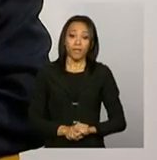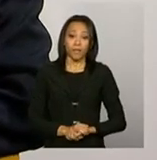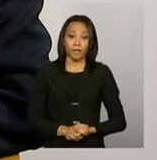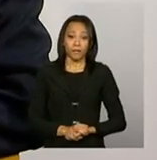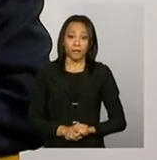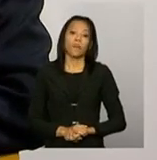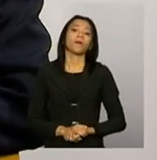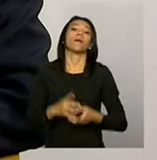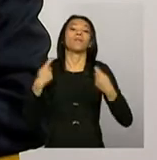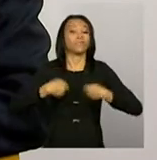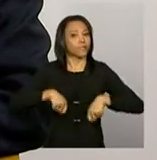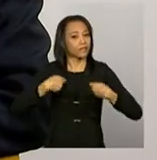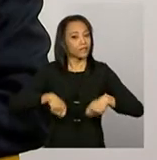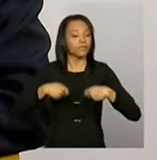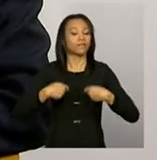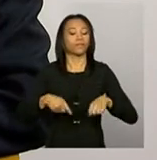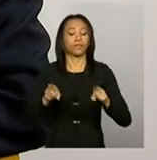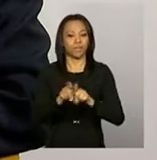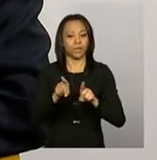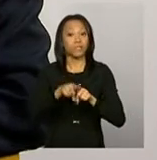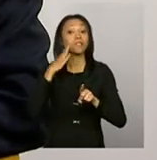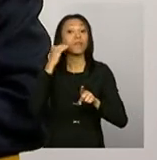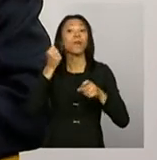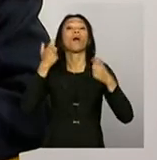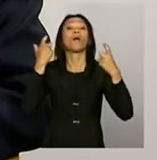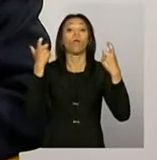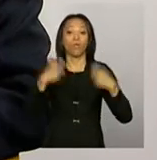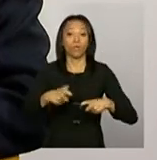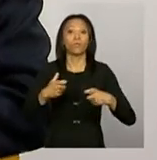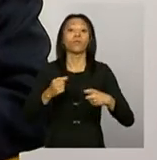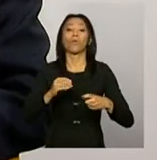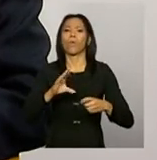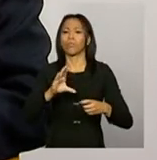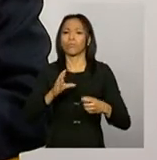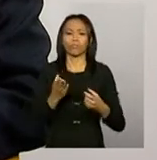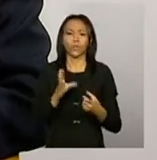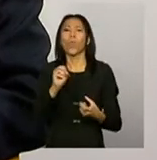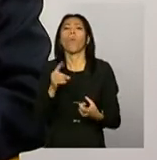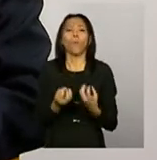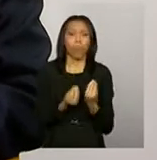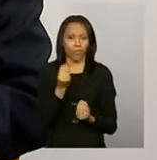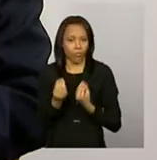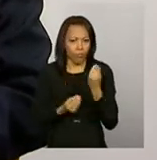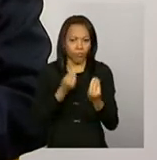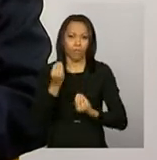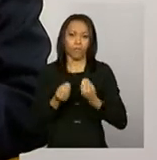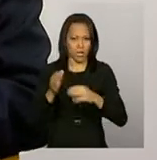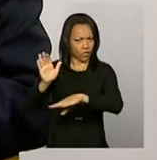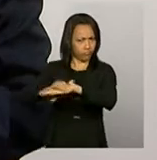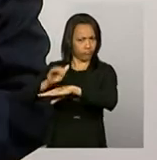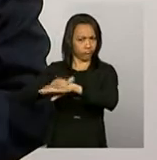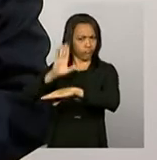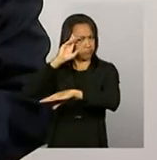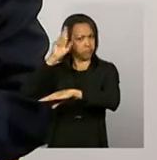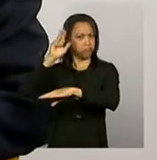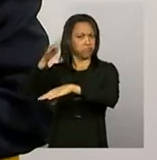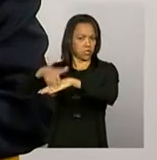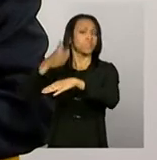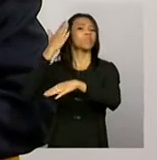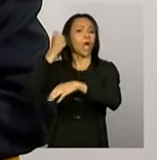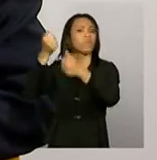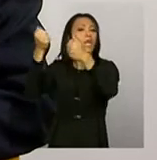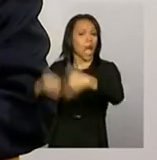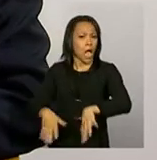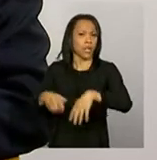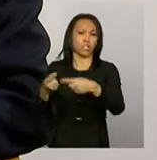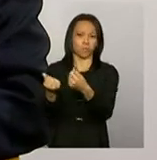É necessário saber aonde o município tem essa autonomia, é ele quem sabe aonde é que